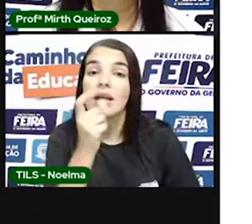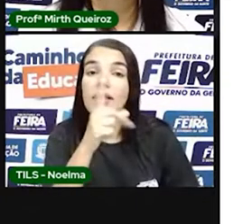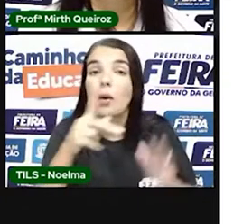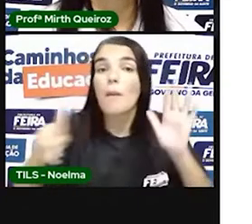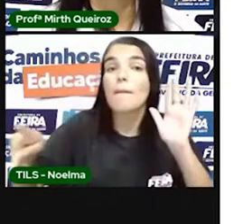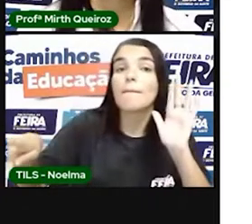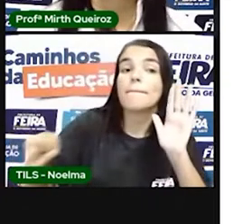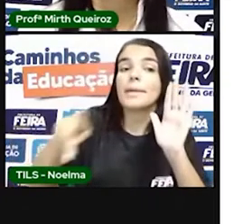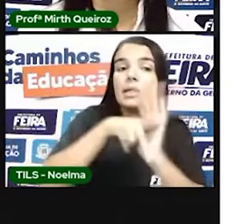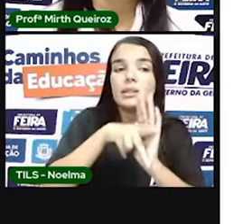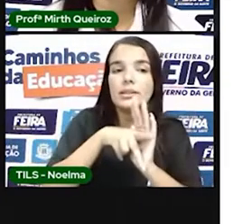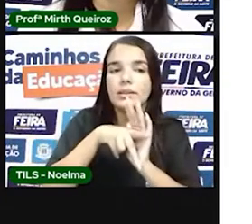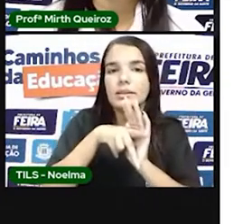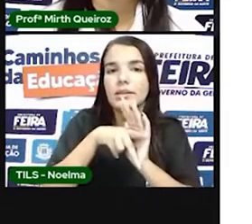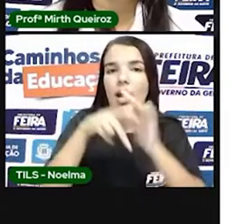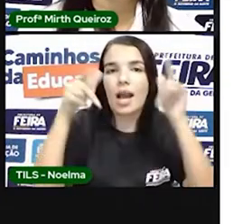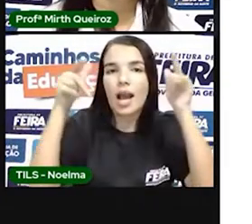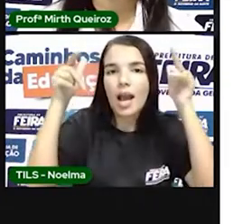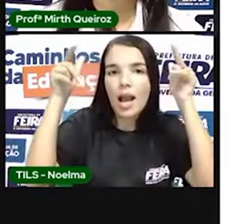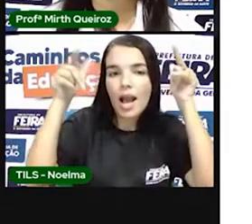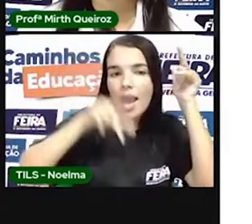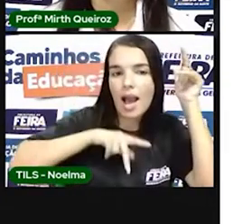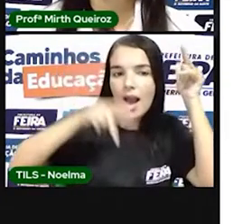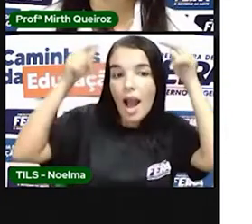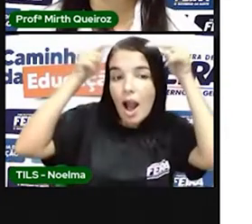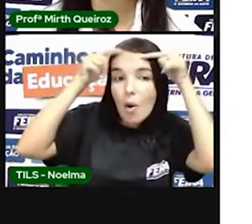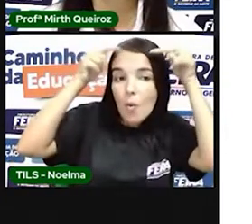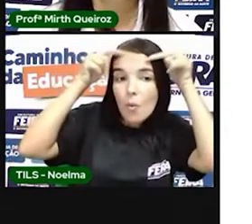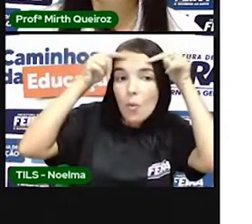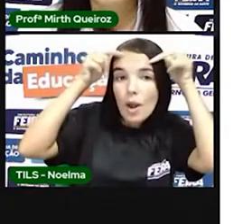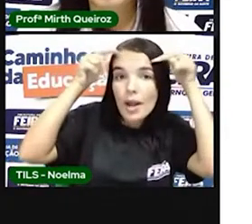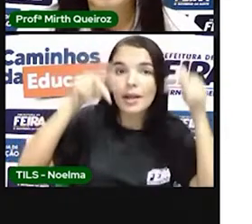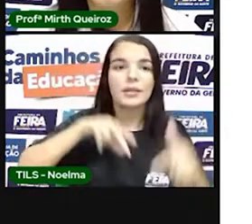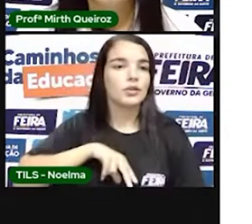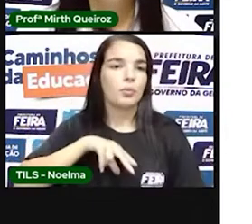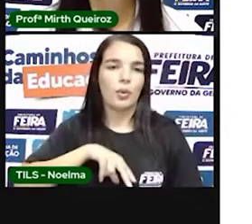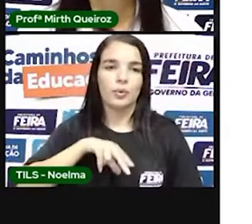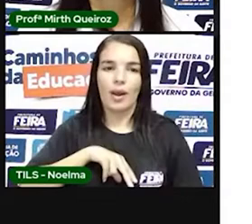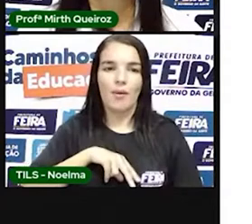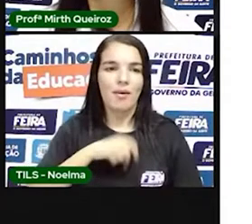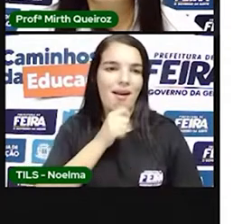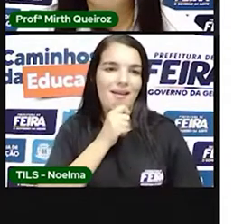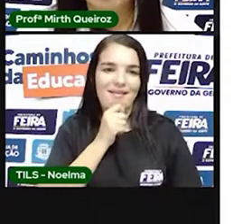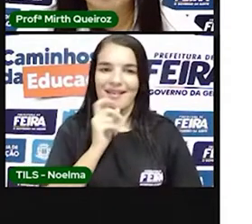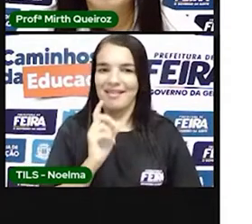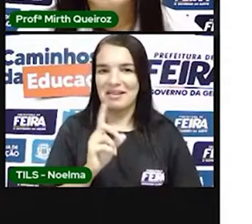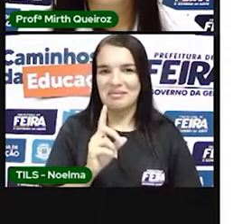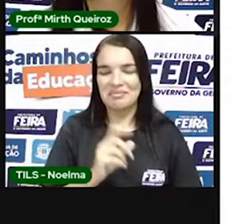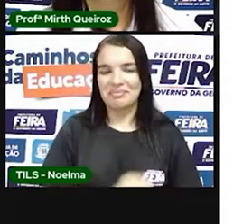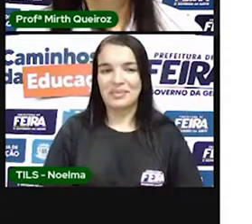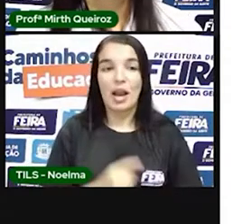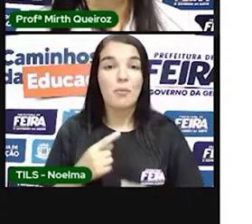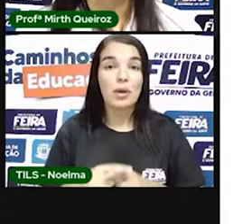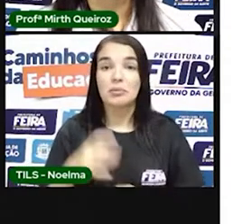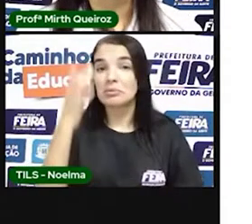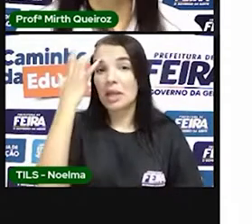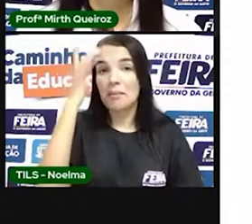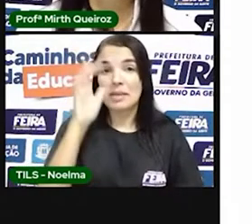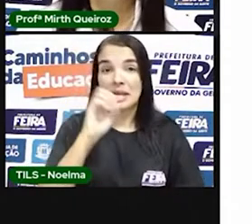um local que eles nem conheciam, nem sabiam o que tinha de bom ali, o que poderia ser aproveitado